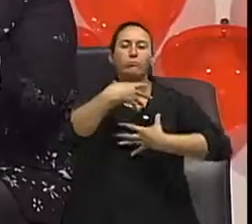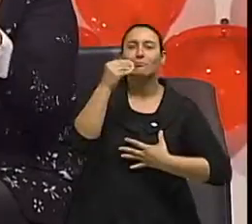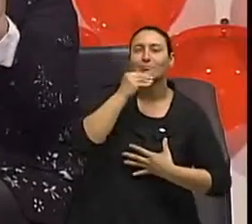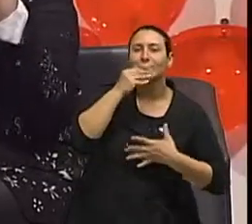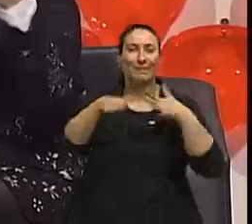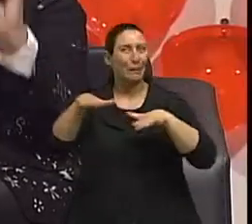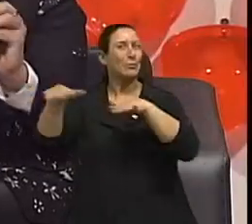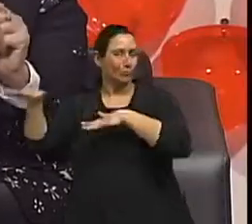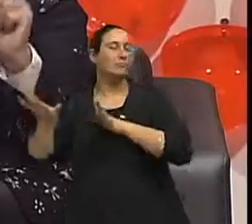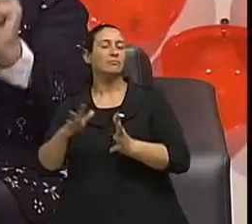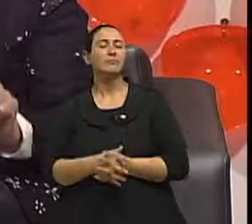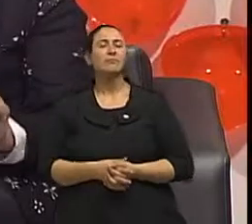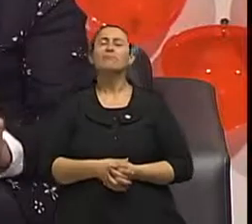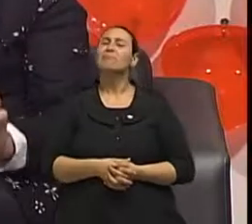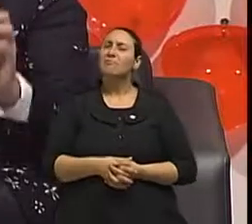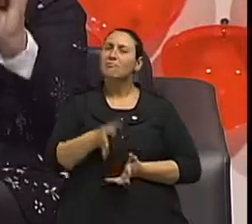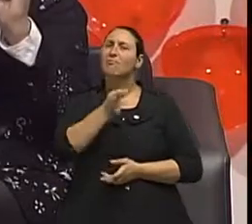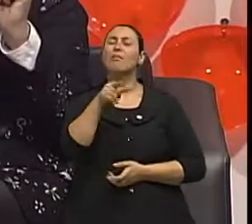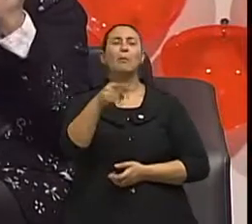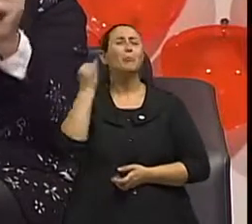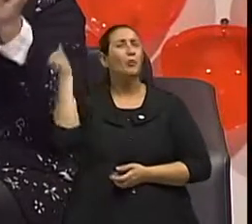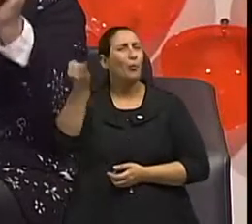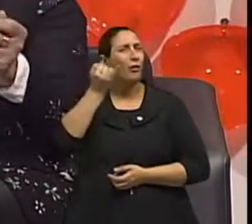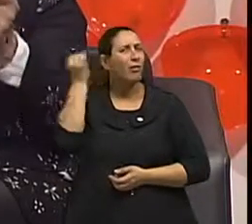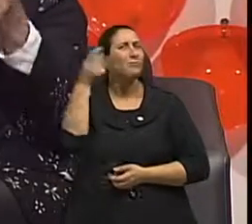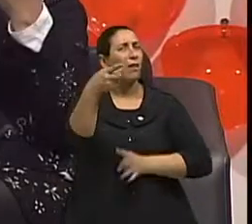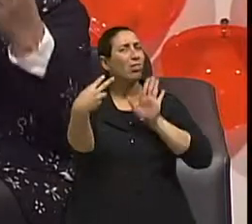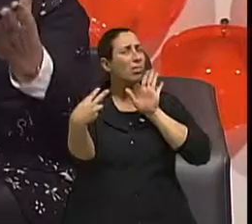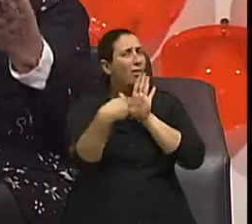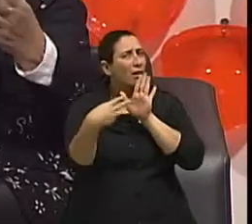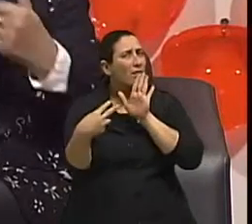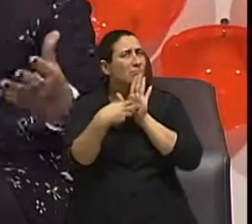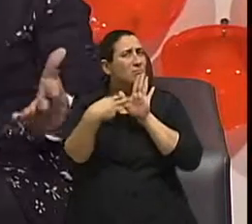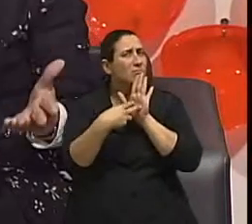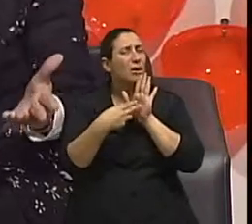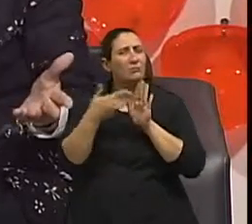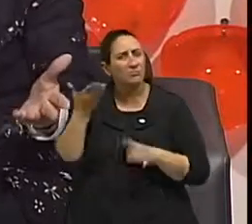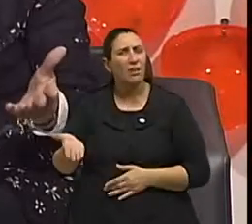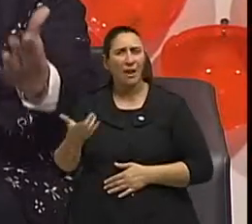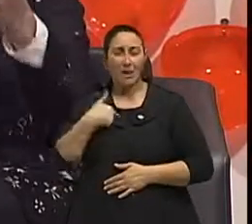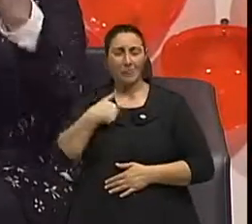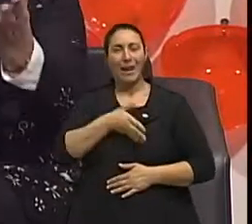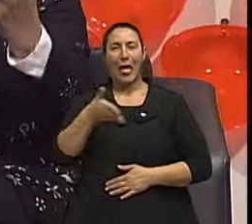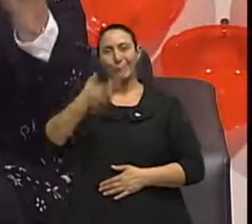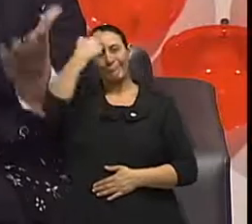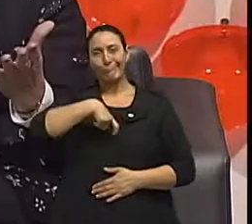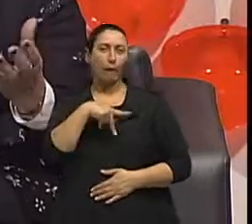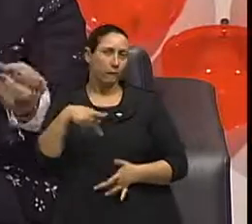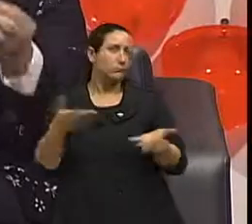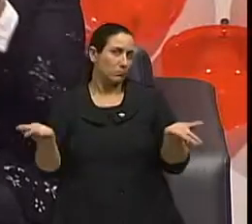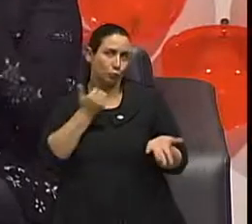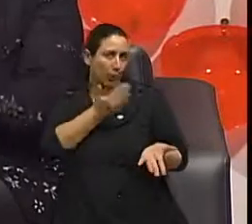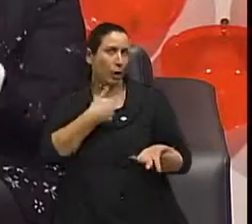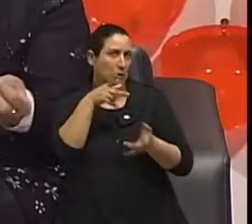Isso é fundamental que vocês prestem bastante atenção. Eu sempre digo ao meu lado, professora, o que é eu vou fazer, né? Prestem muita